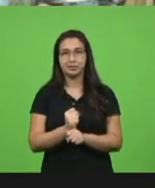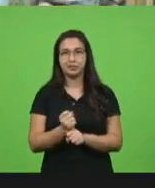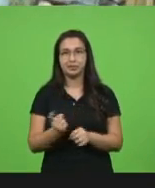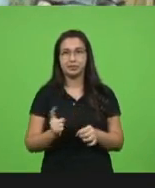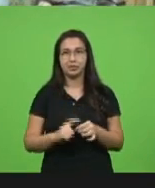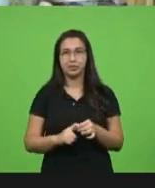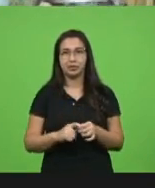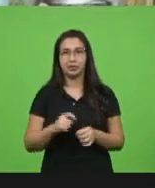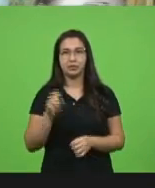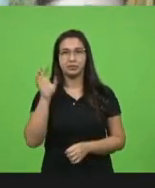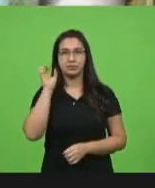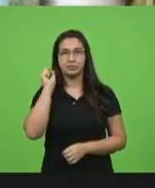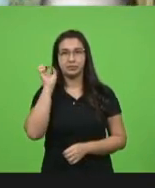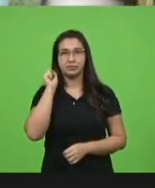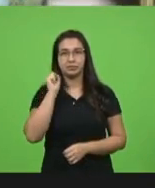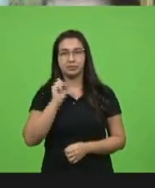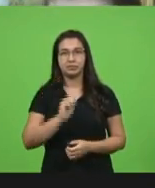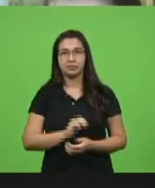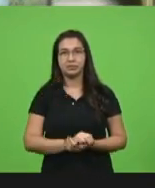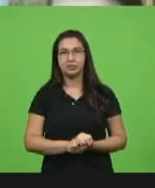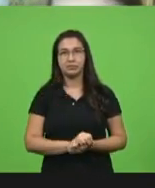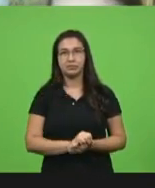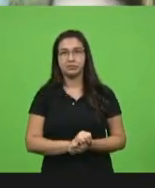Qual é a técnica?